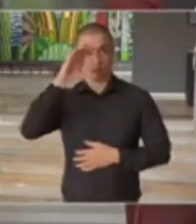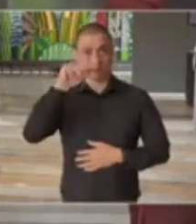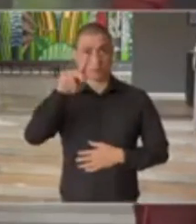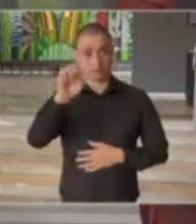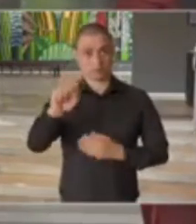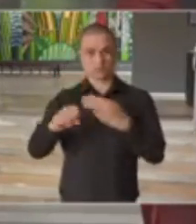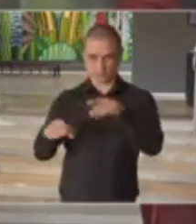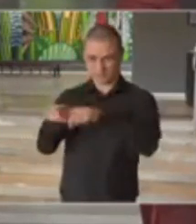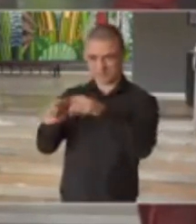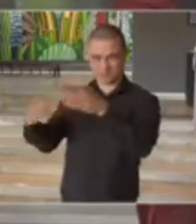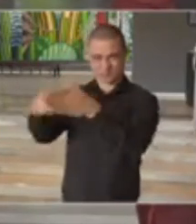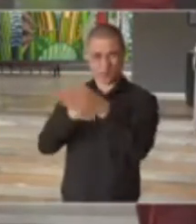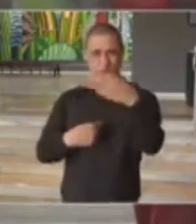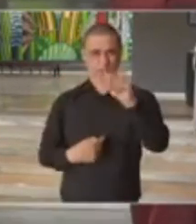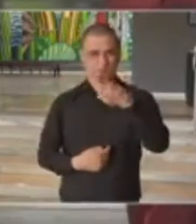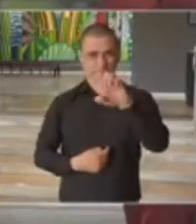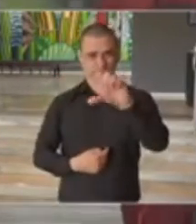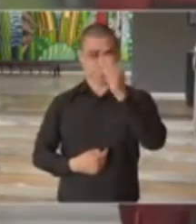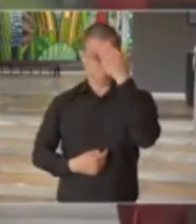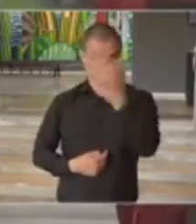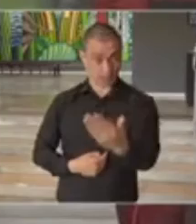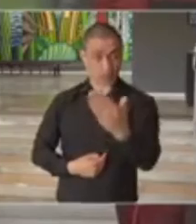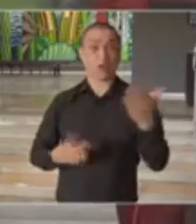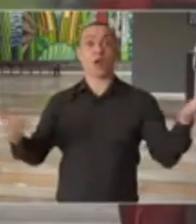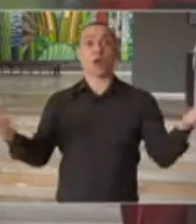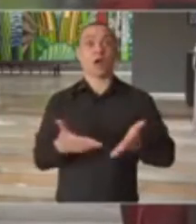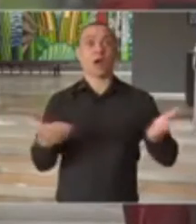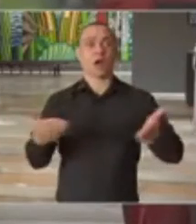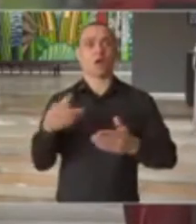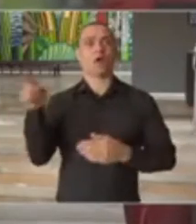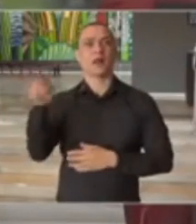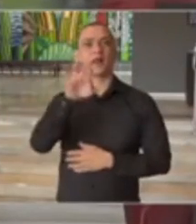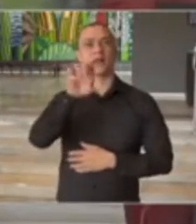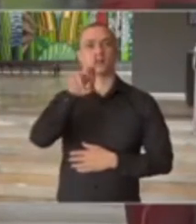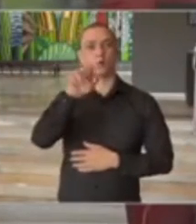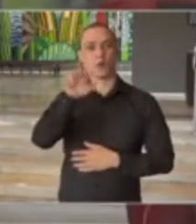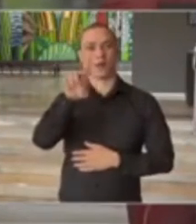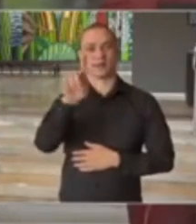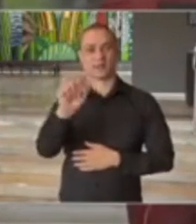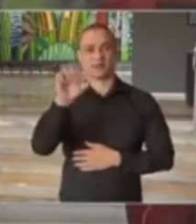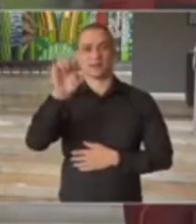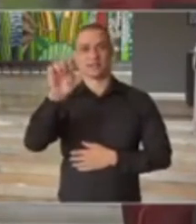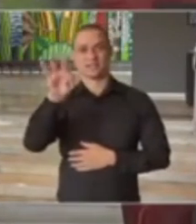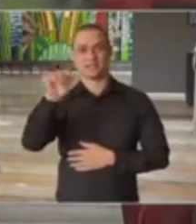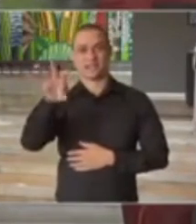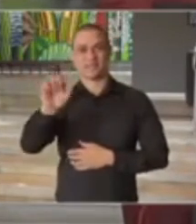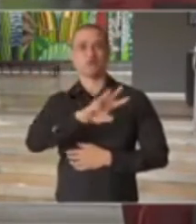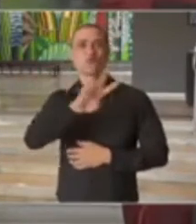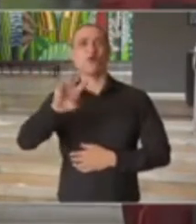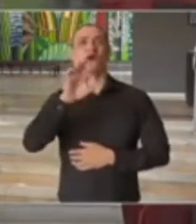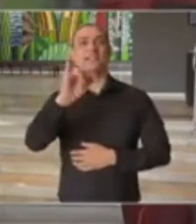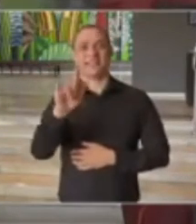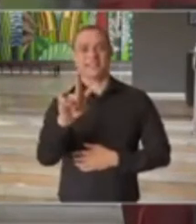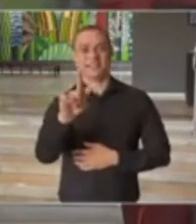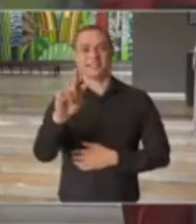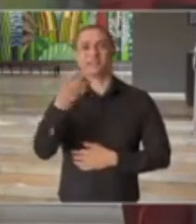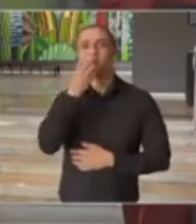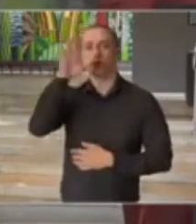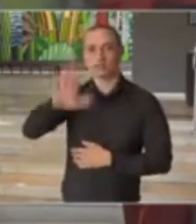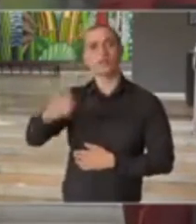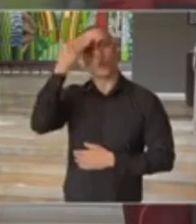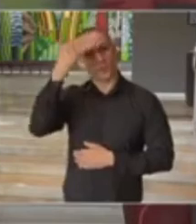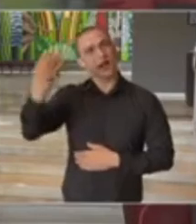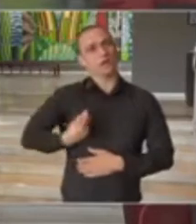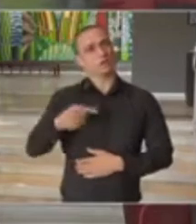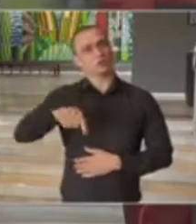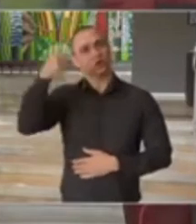Marcelo, obrigado pela pergunta. Vamos agora a Eduarda Esteves, do IG. Eduarda, boa tarde. Mais uma vez, obrigado pela